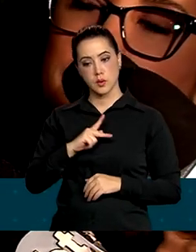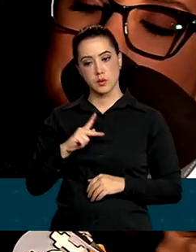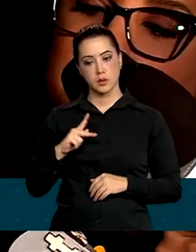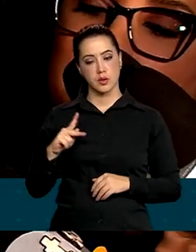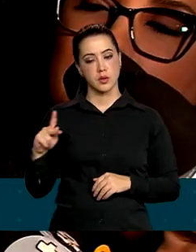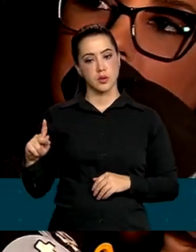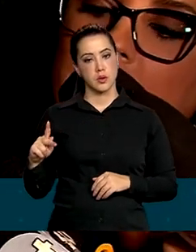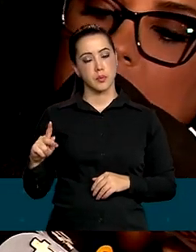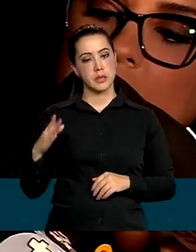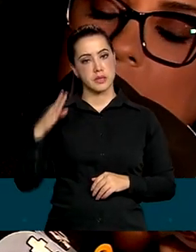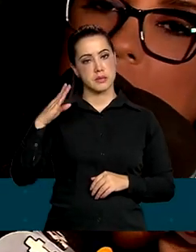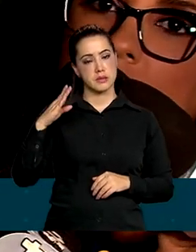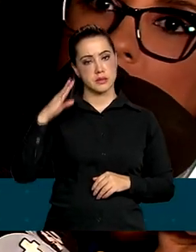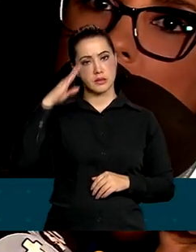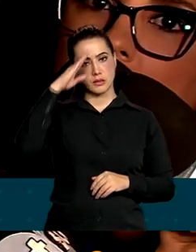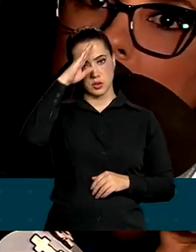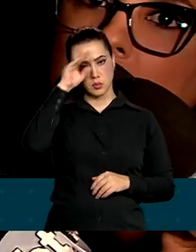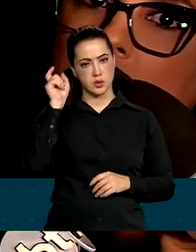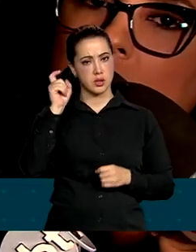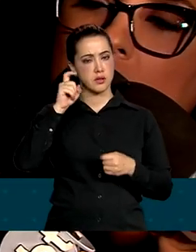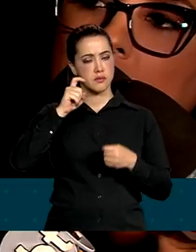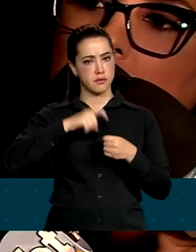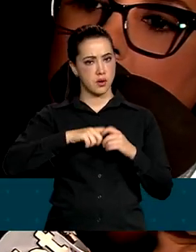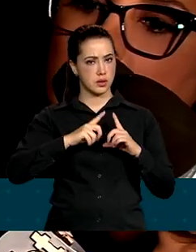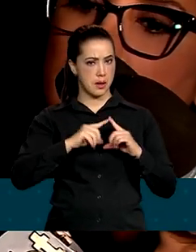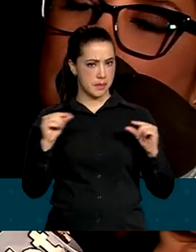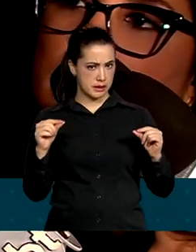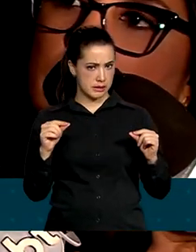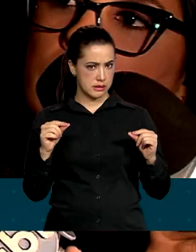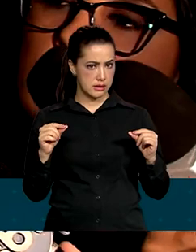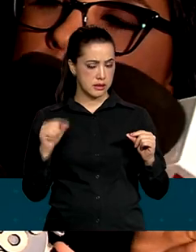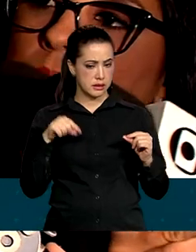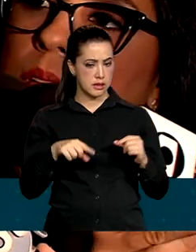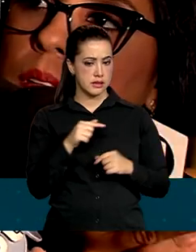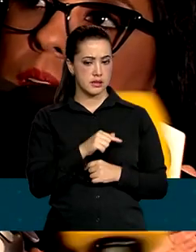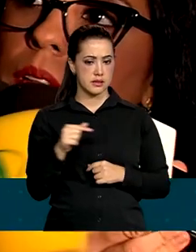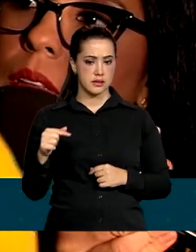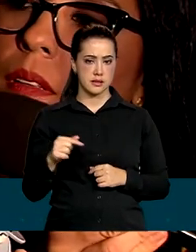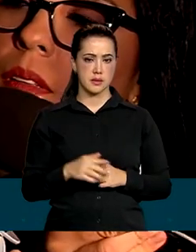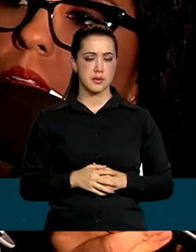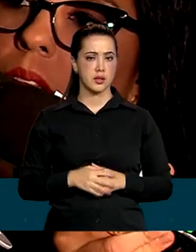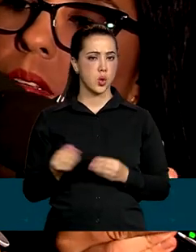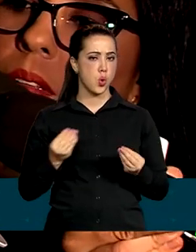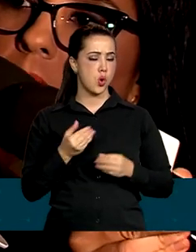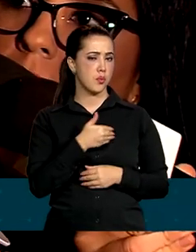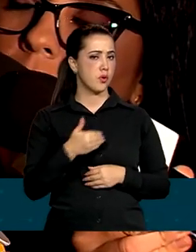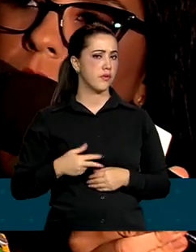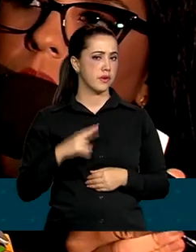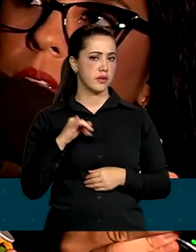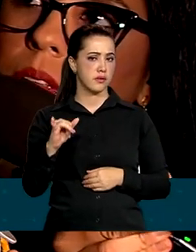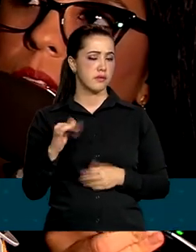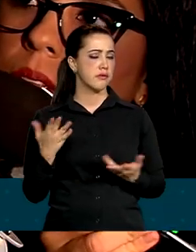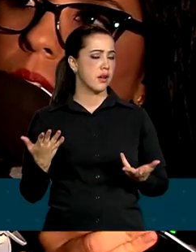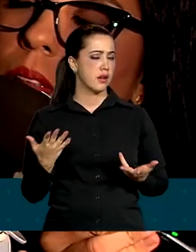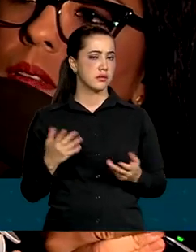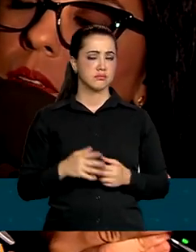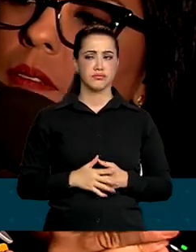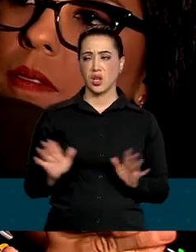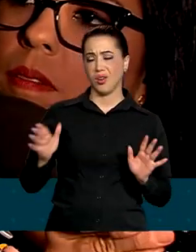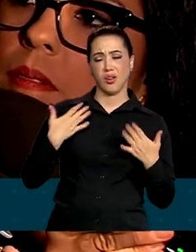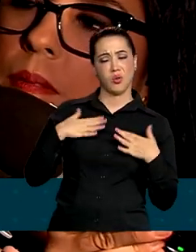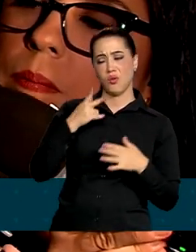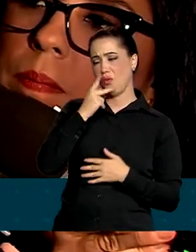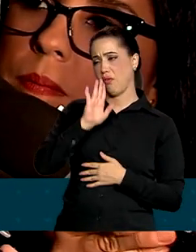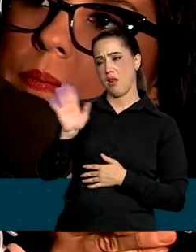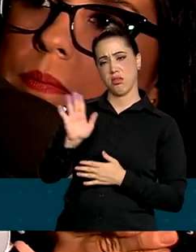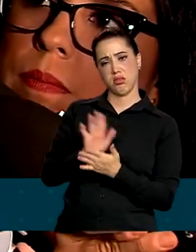Brasília esta semana, se nada mudar. Como é que o governo vai lidar com essa presença? Eu vou comentar, porque esse que fugiu do Brasil já falou tantas vezes,